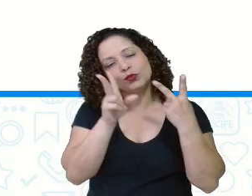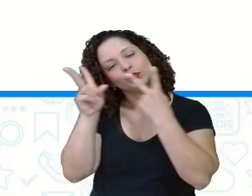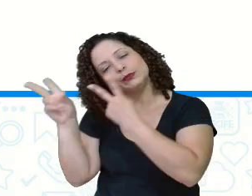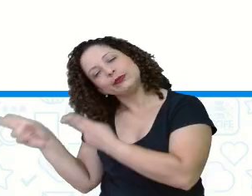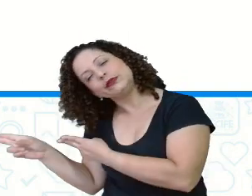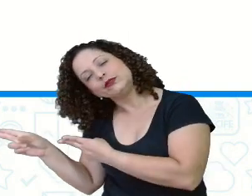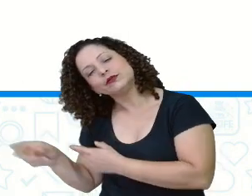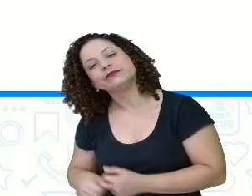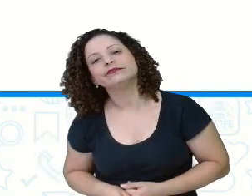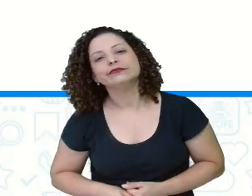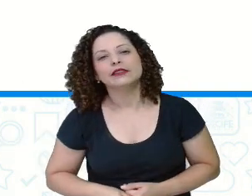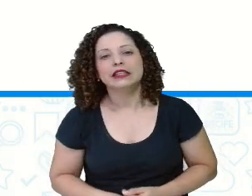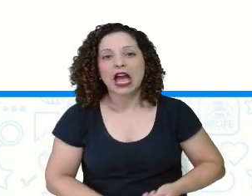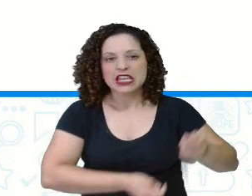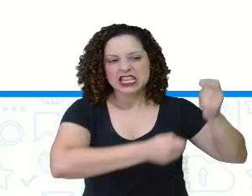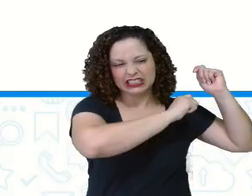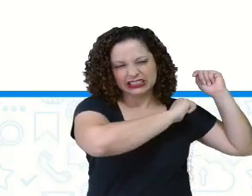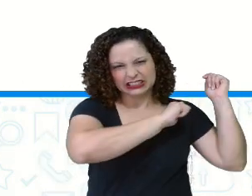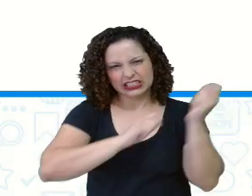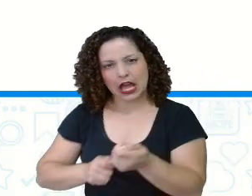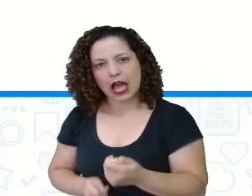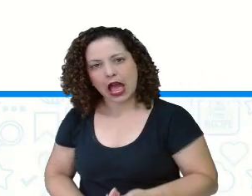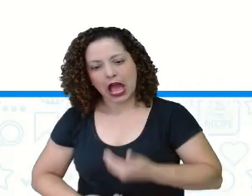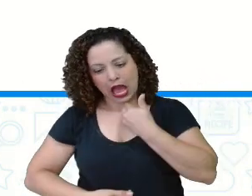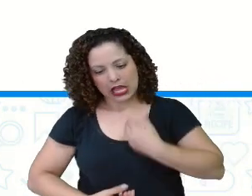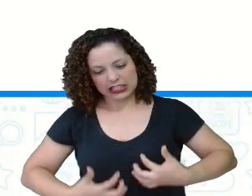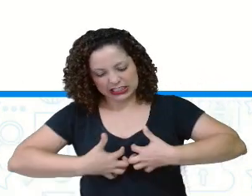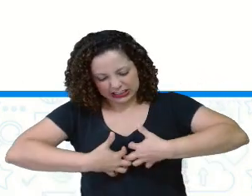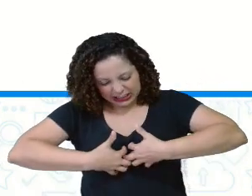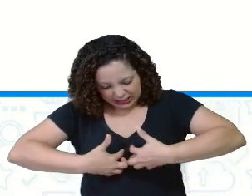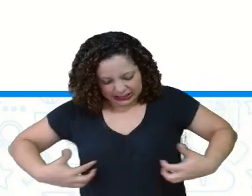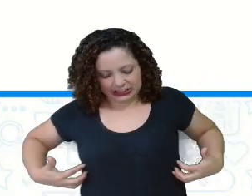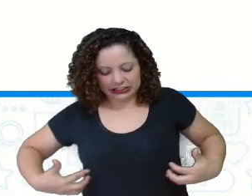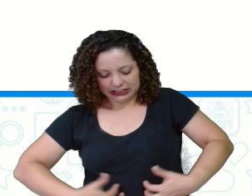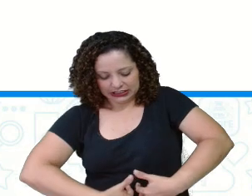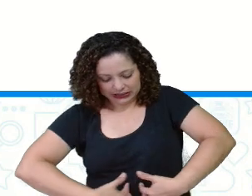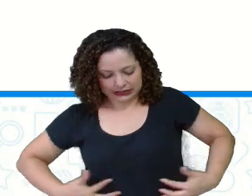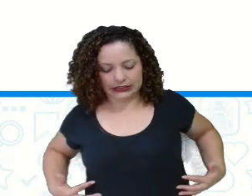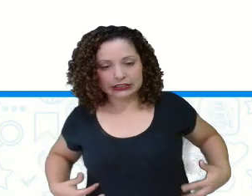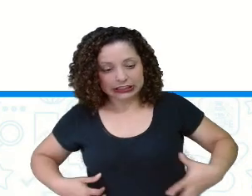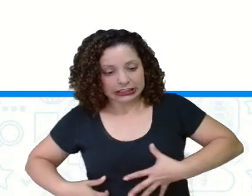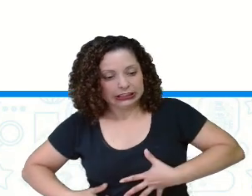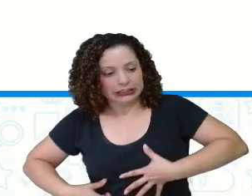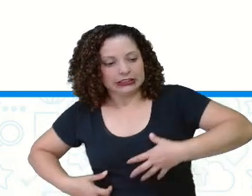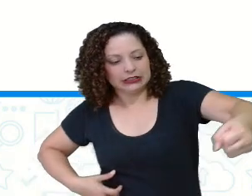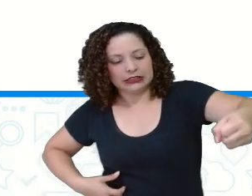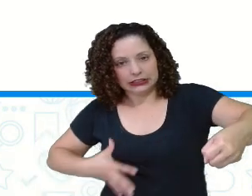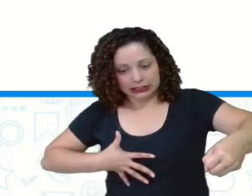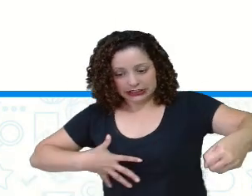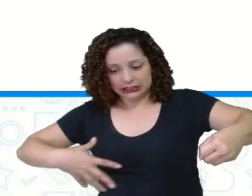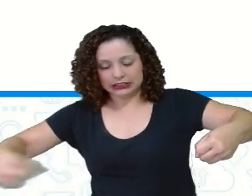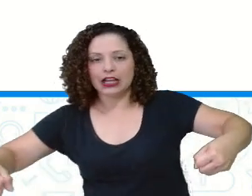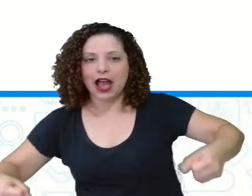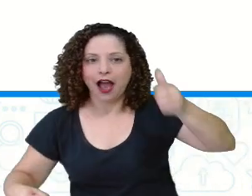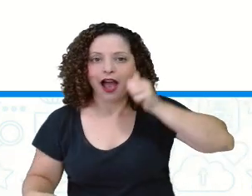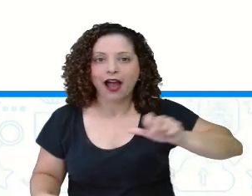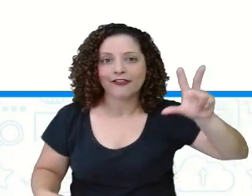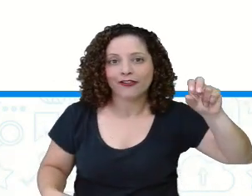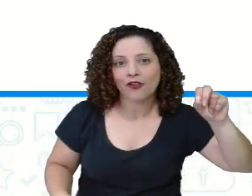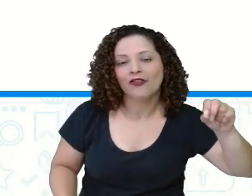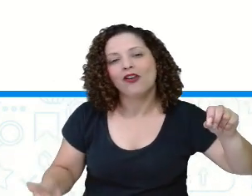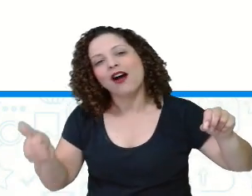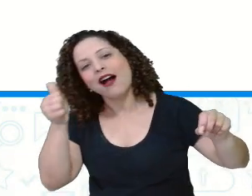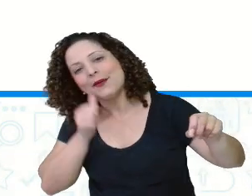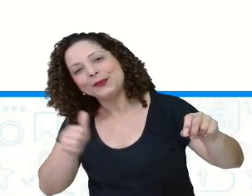decidiu matar o animal, abriu a barriga do animal e tirou de dentro da barriga dele a